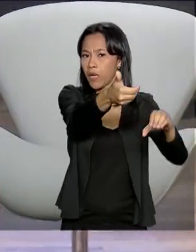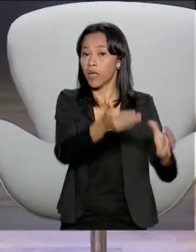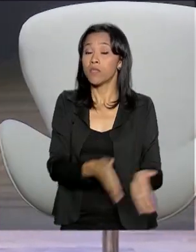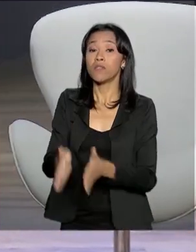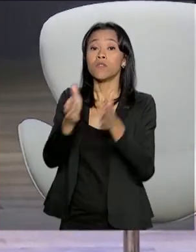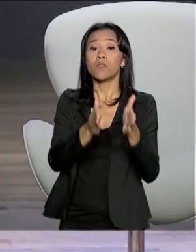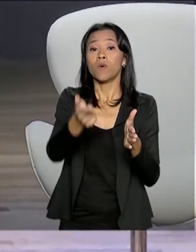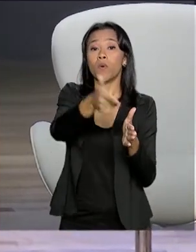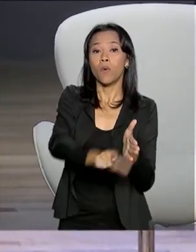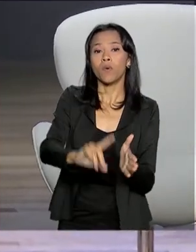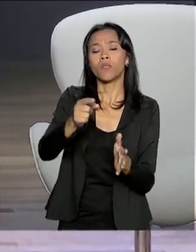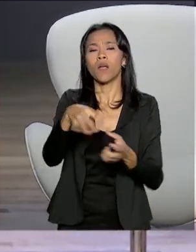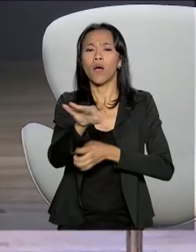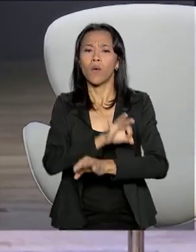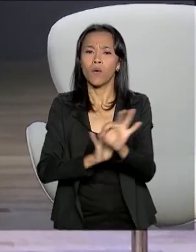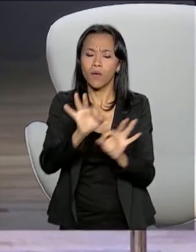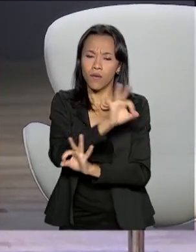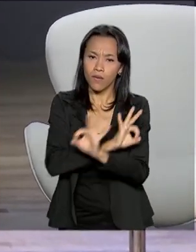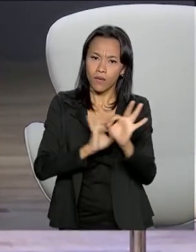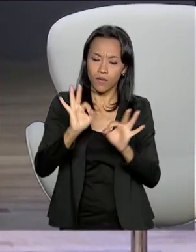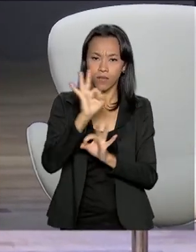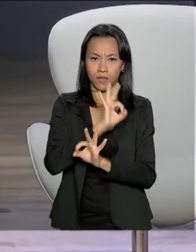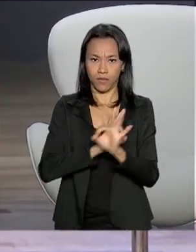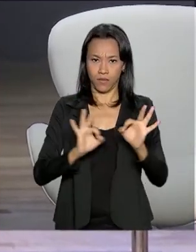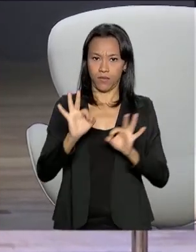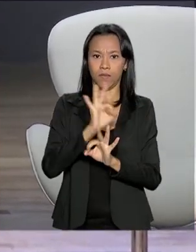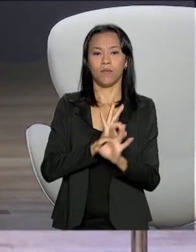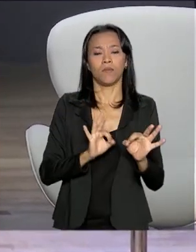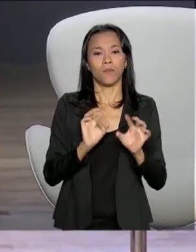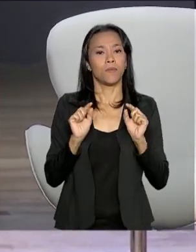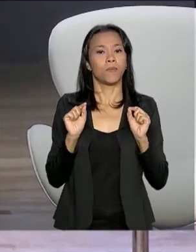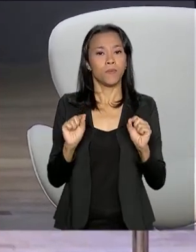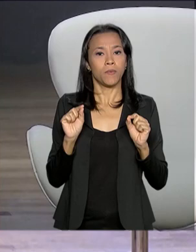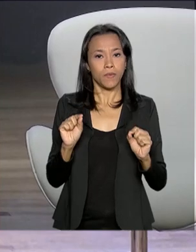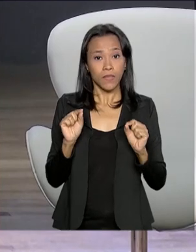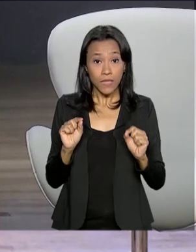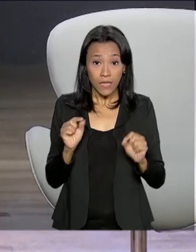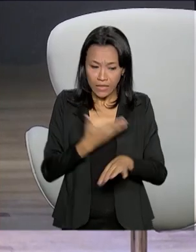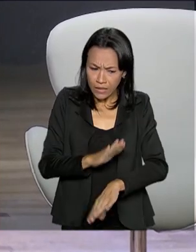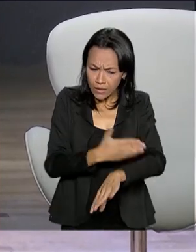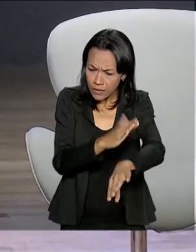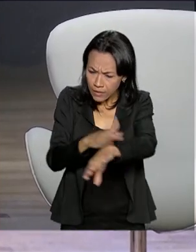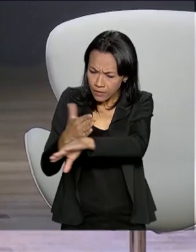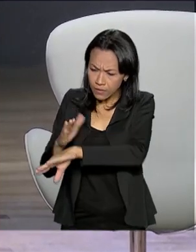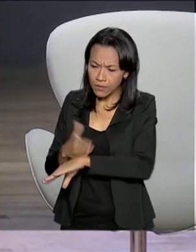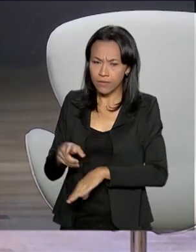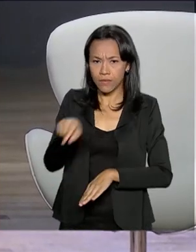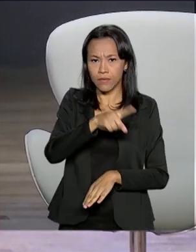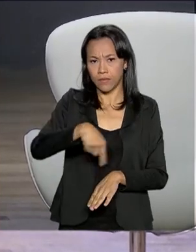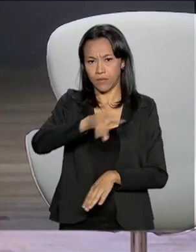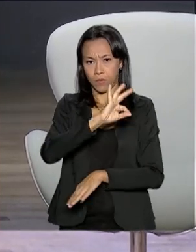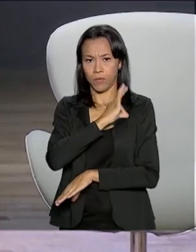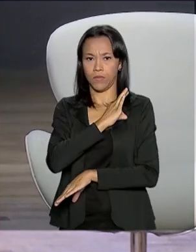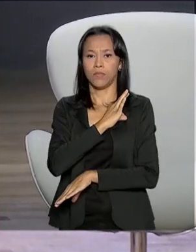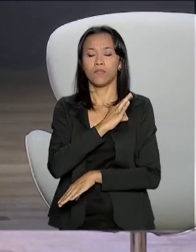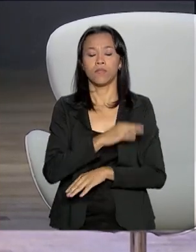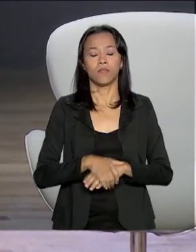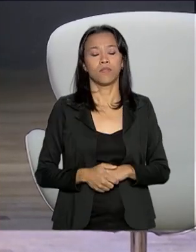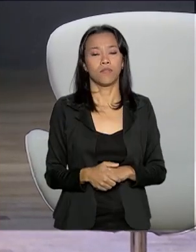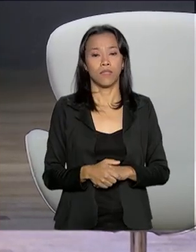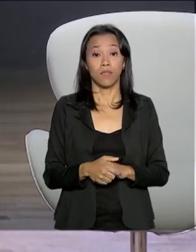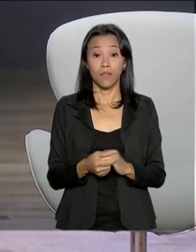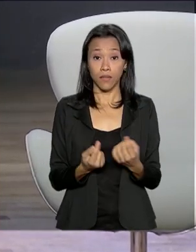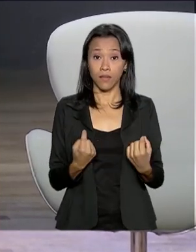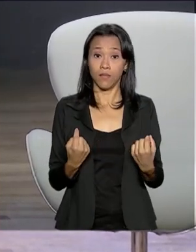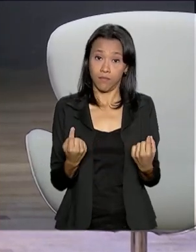reorganização e a recapacitação das nossas forças policiais, e jamais